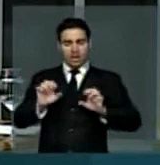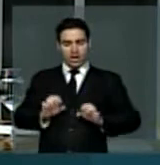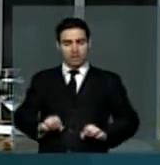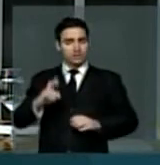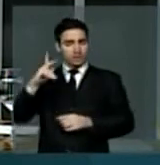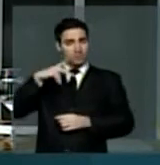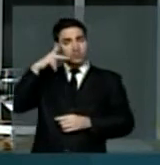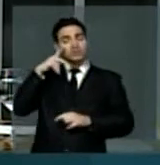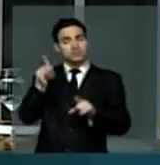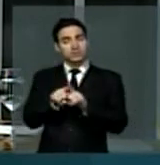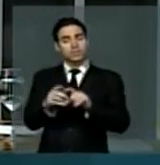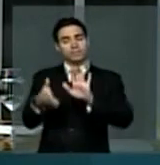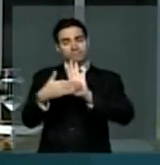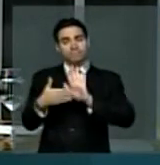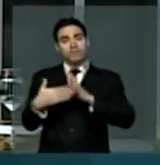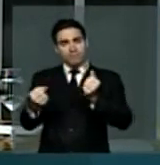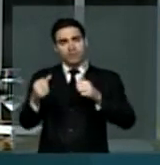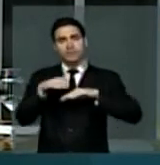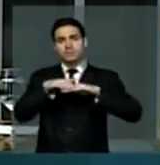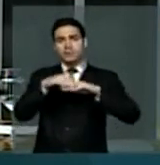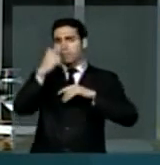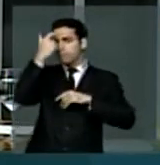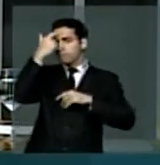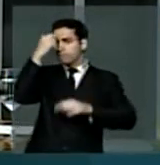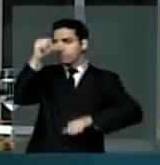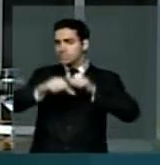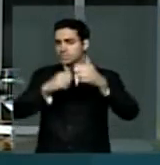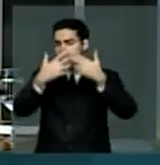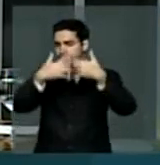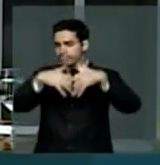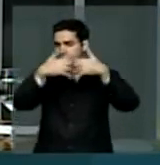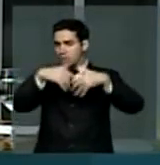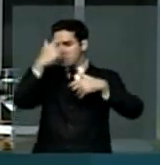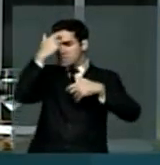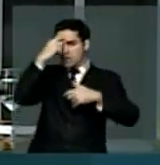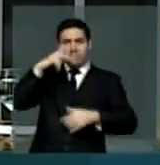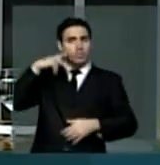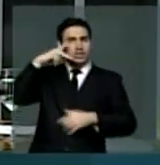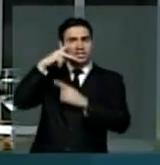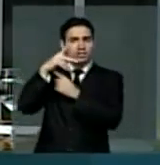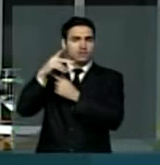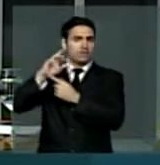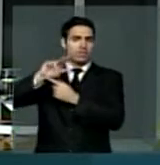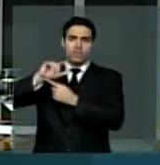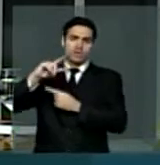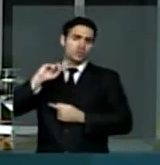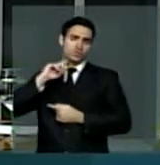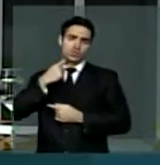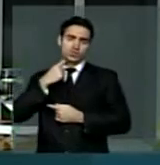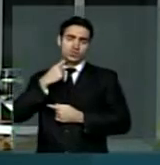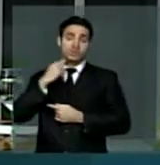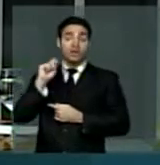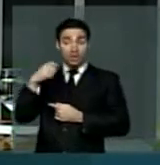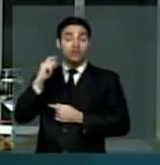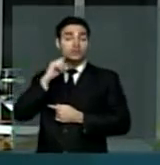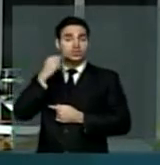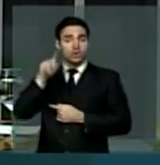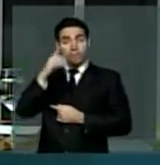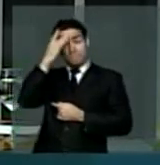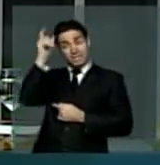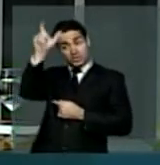e propondo a reflexão de que a política não é coisa suja mas sujos são os políticos que não